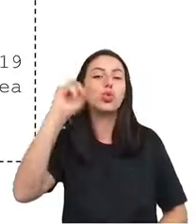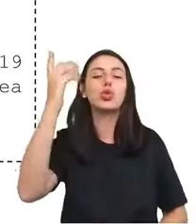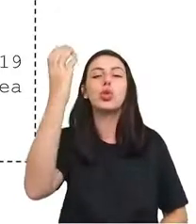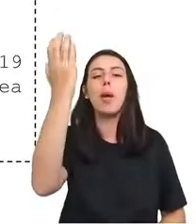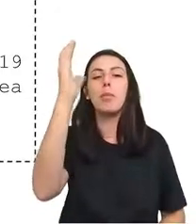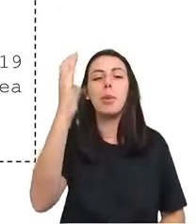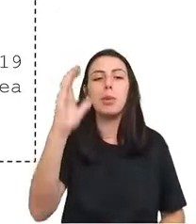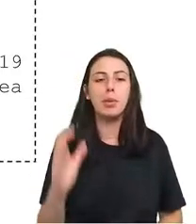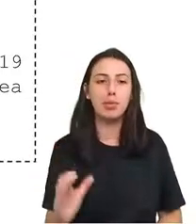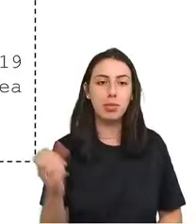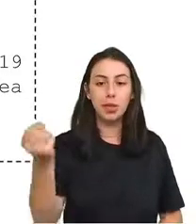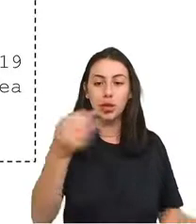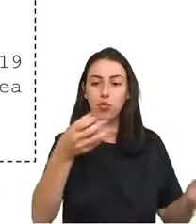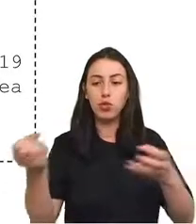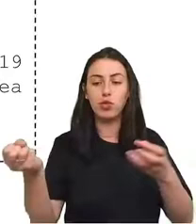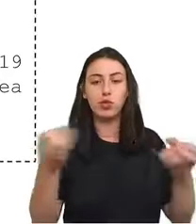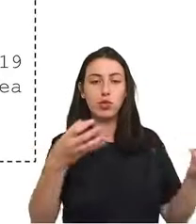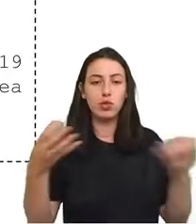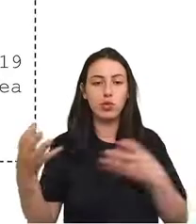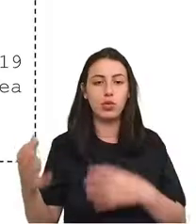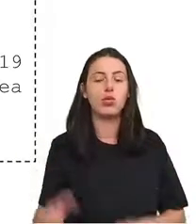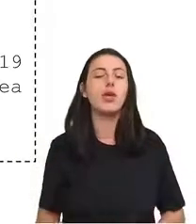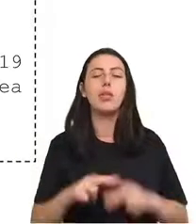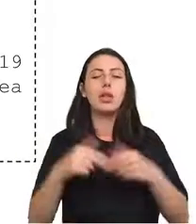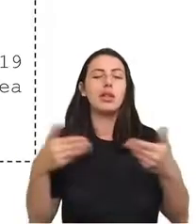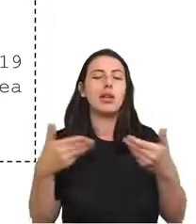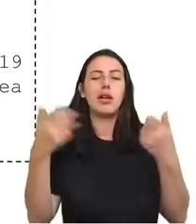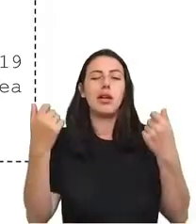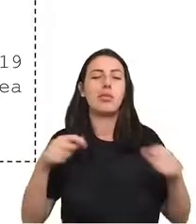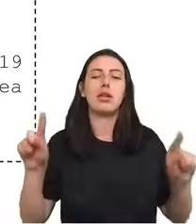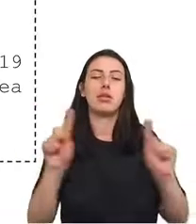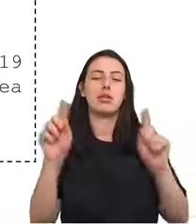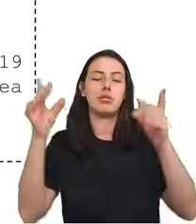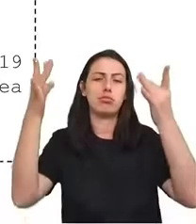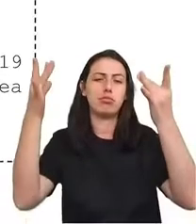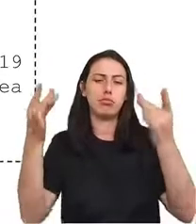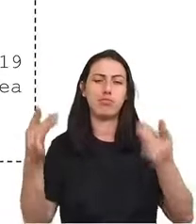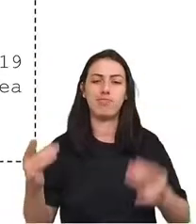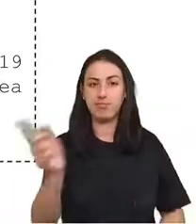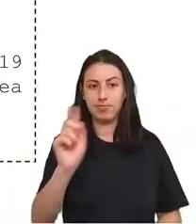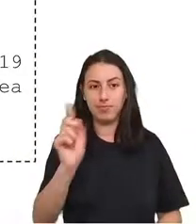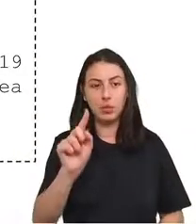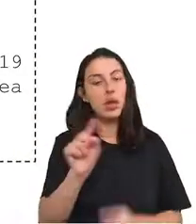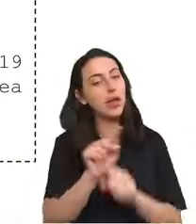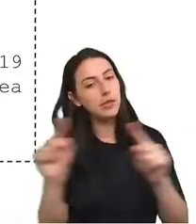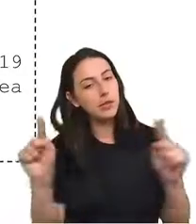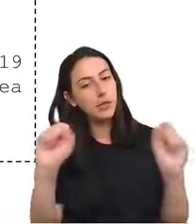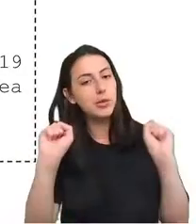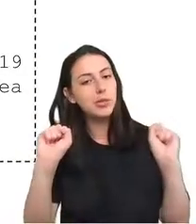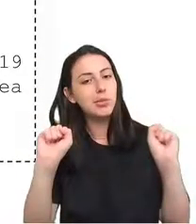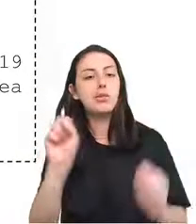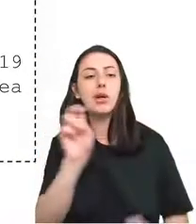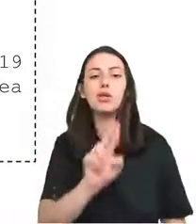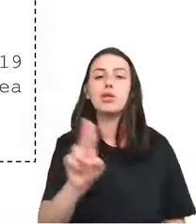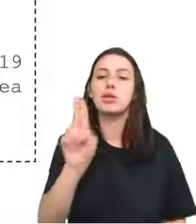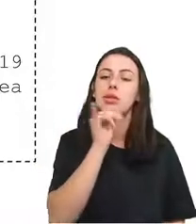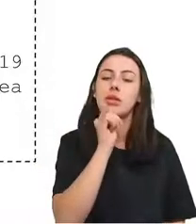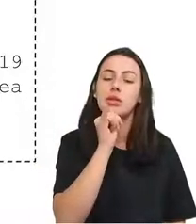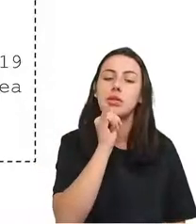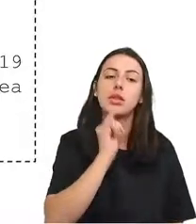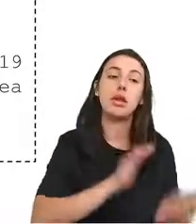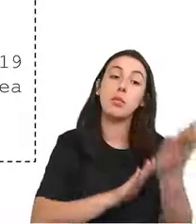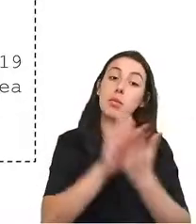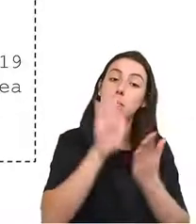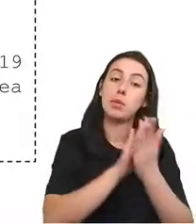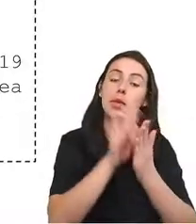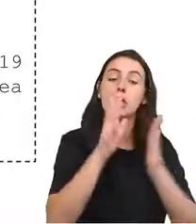uso do nosso tempo agora não é entrando nos detalhes, o que vocês podem explorar no GitHub, onde publicamos nossos códigos,